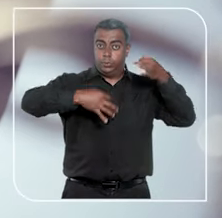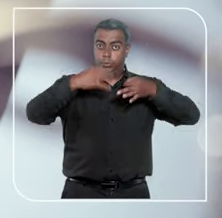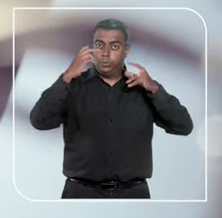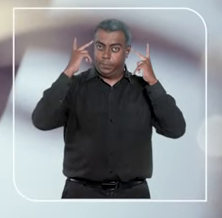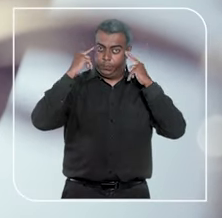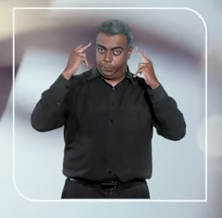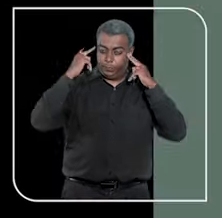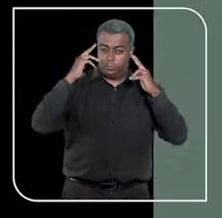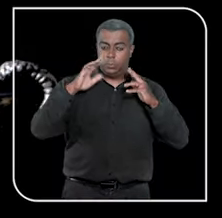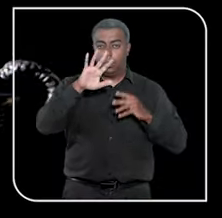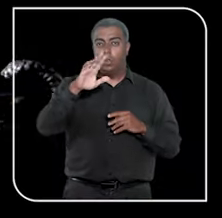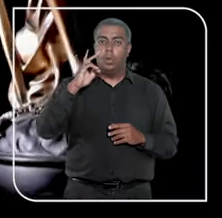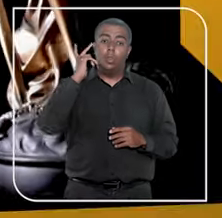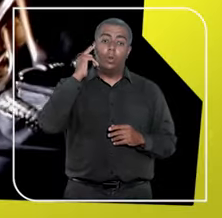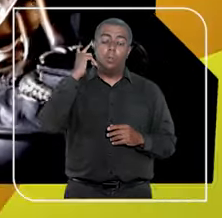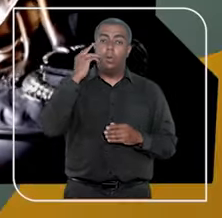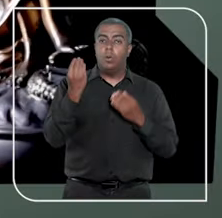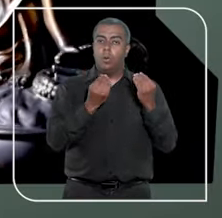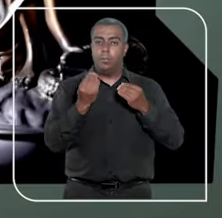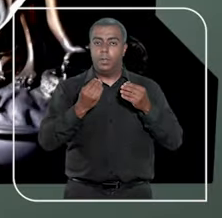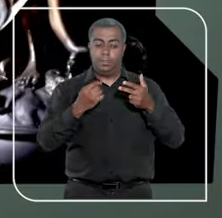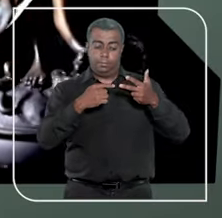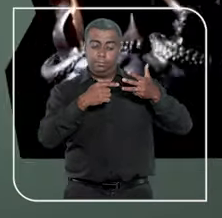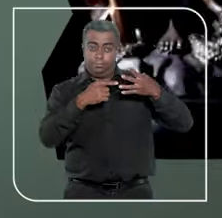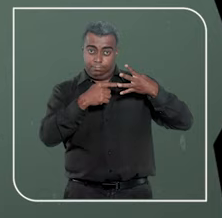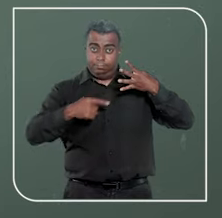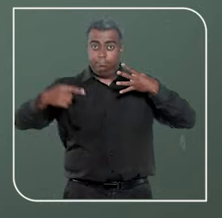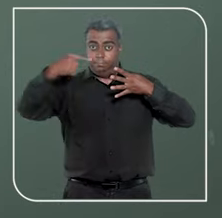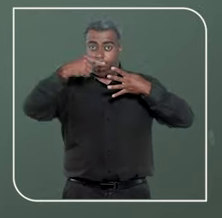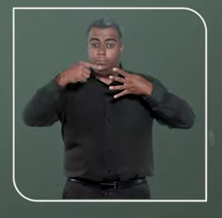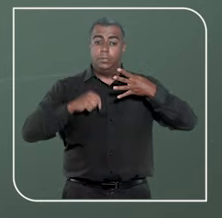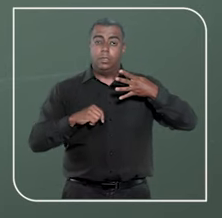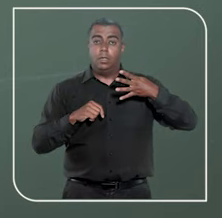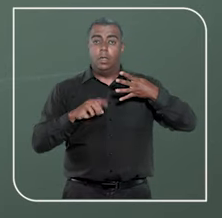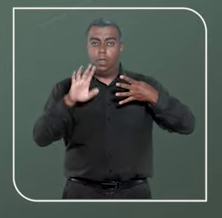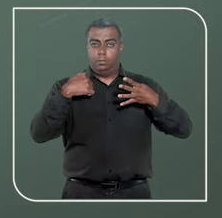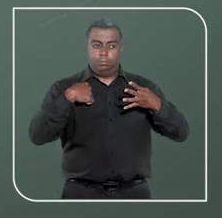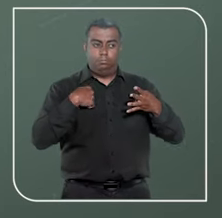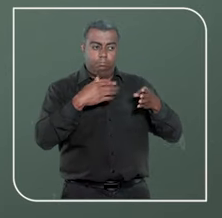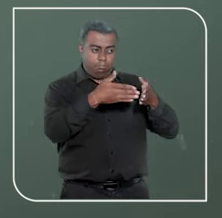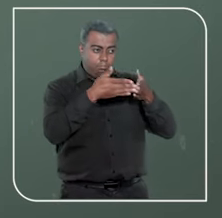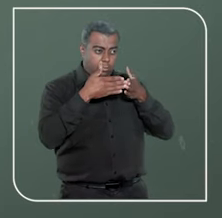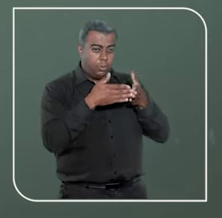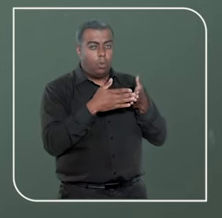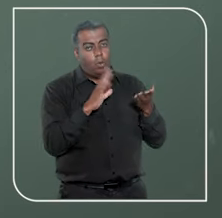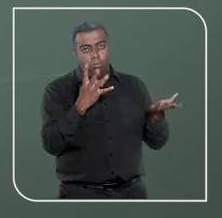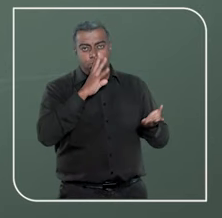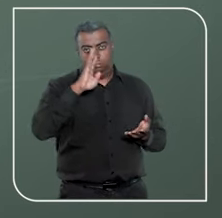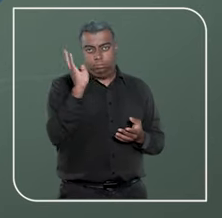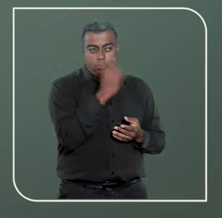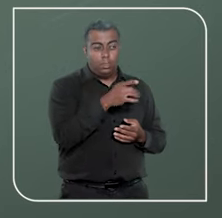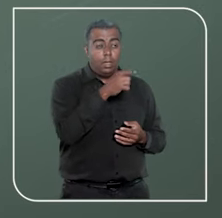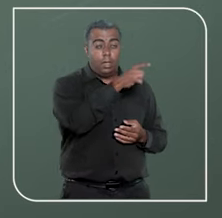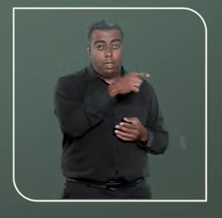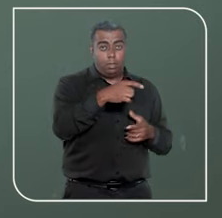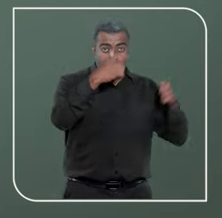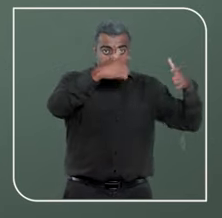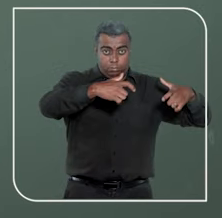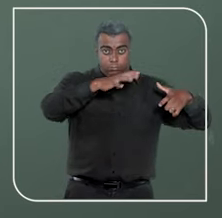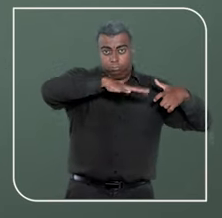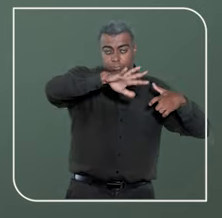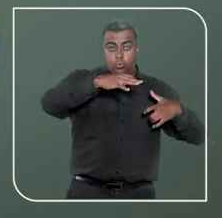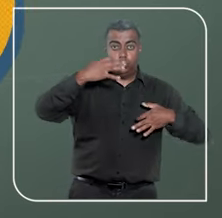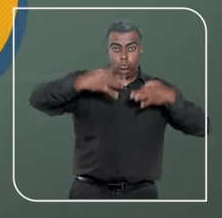pela justiça comum. Em geral, as ações começam na primeira instância. A petição inicial ou a denúncia será